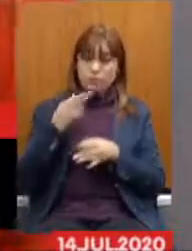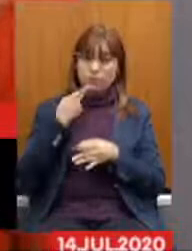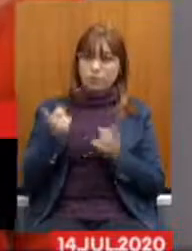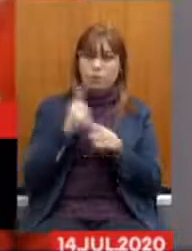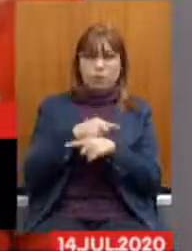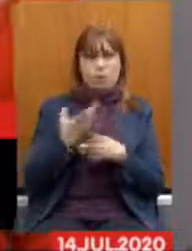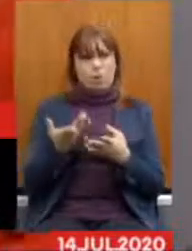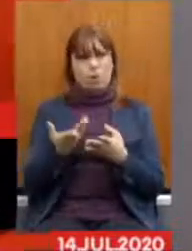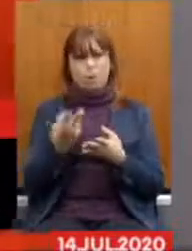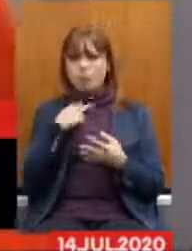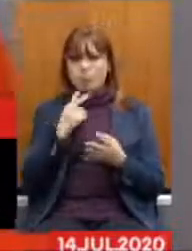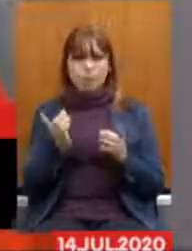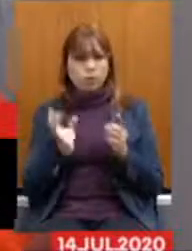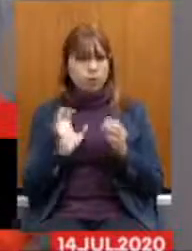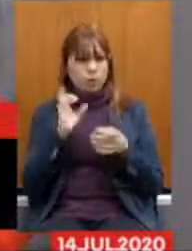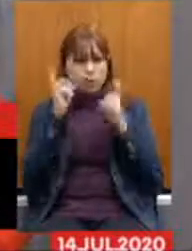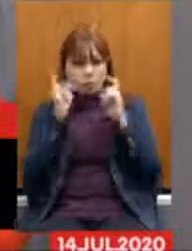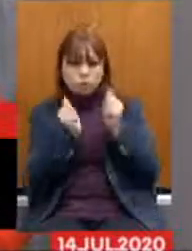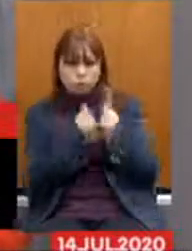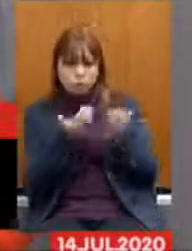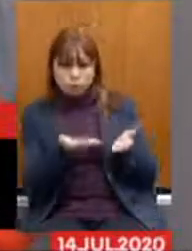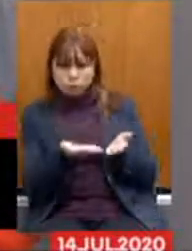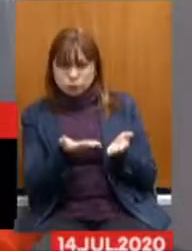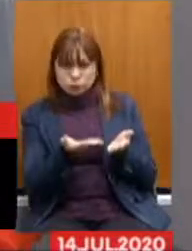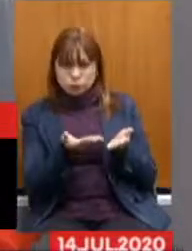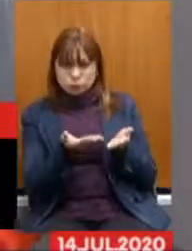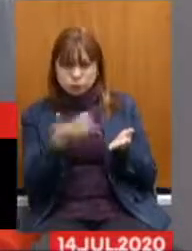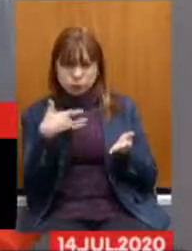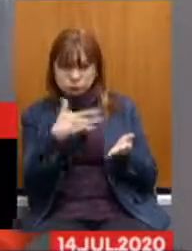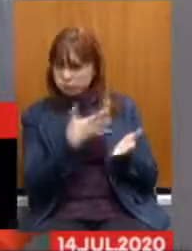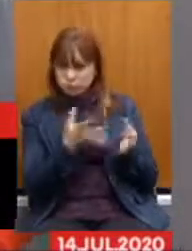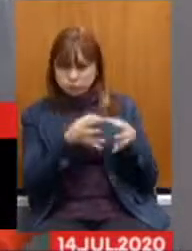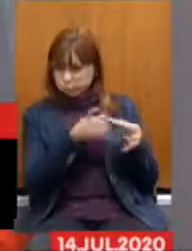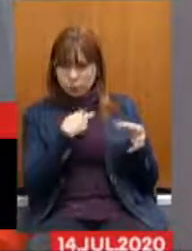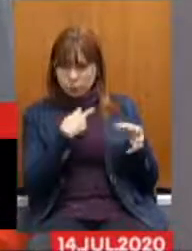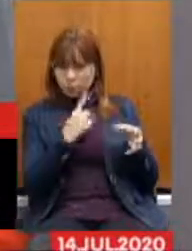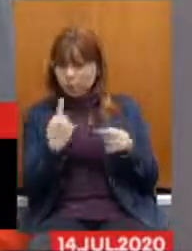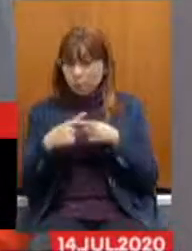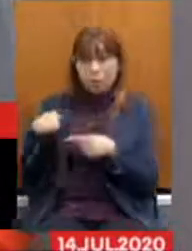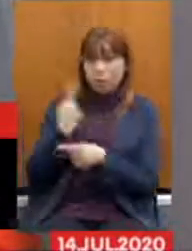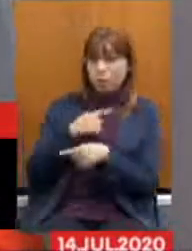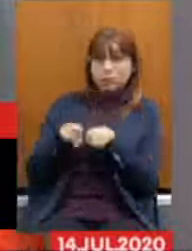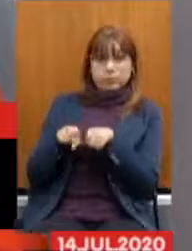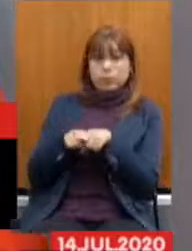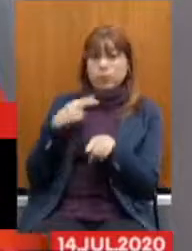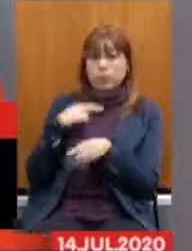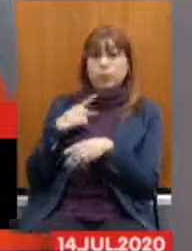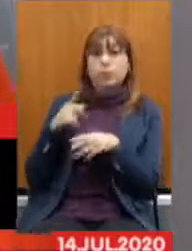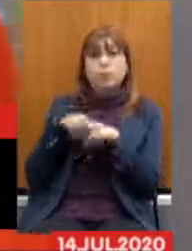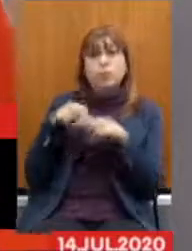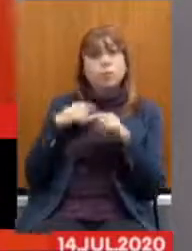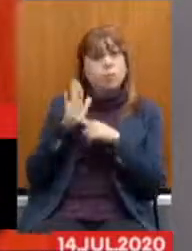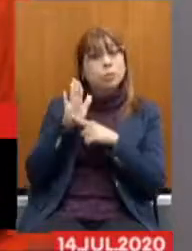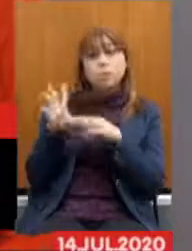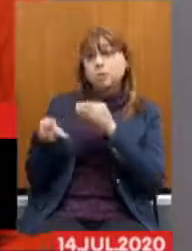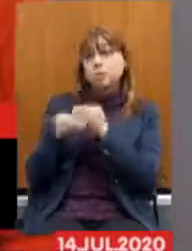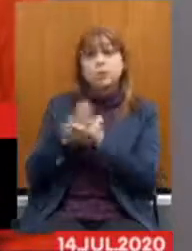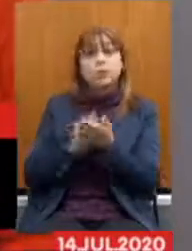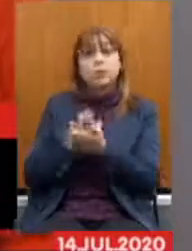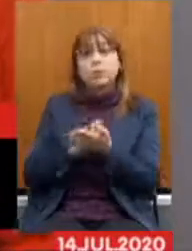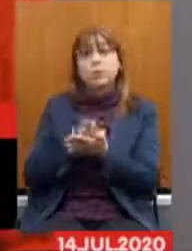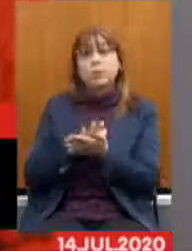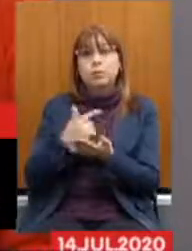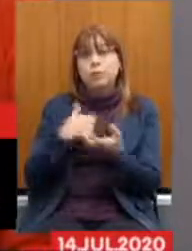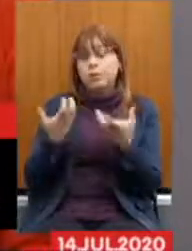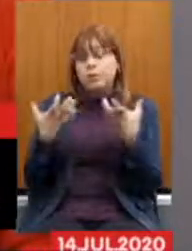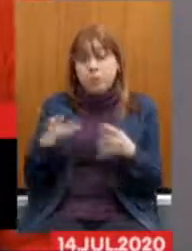não podem reunir, nós não podemos tramitar a proposta. Por isso, eu não apresentei emenda. Eu não quero emendar aquilo que eu